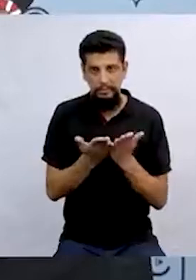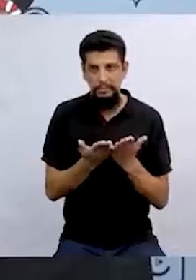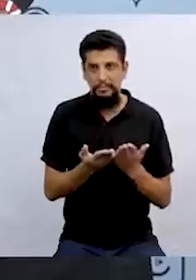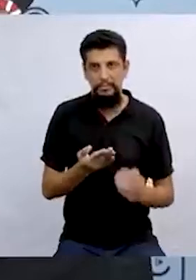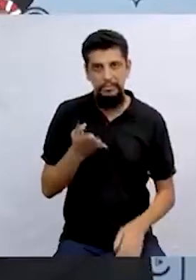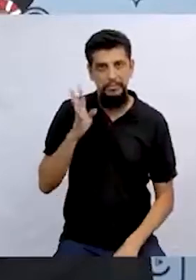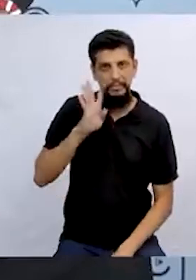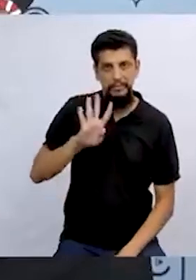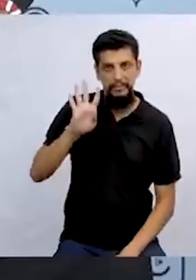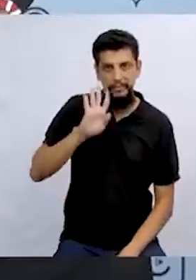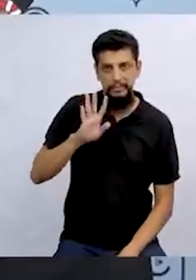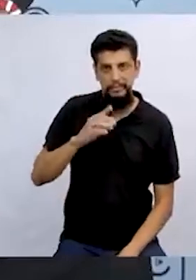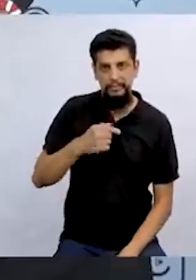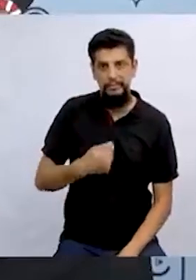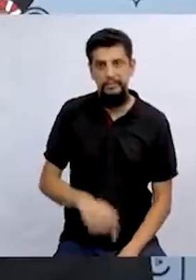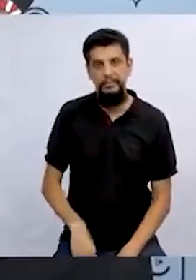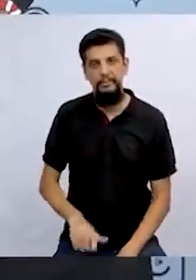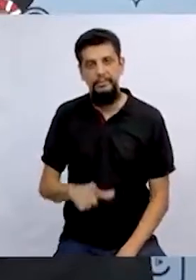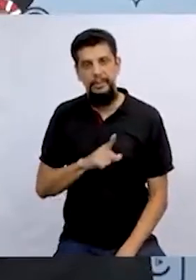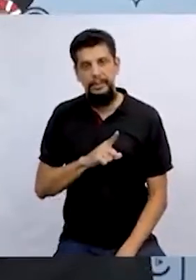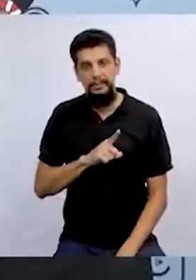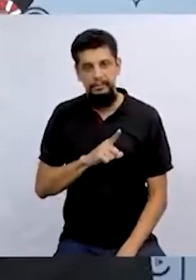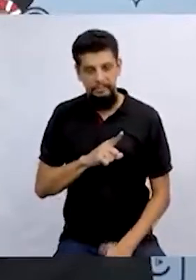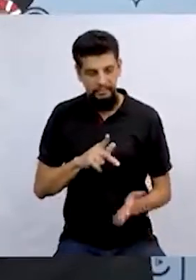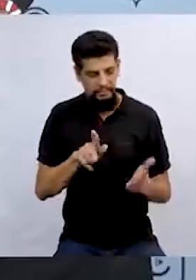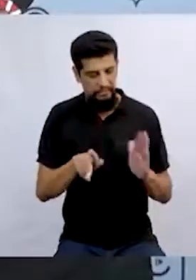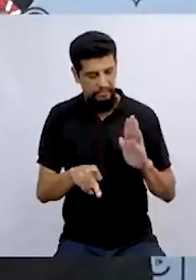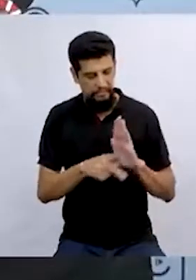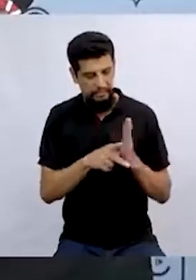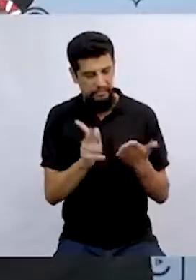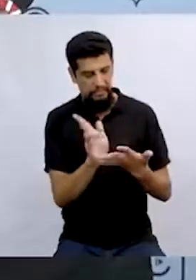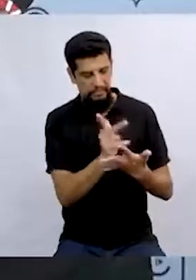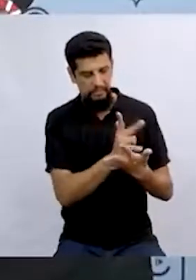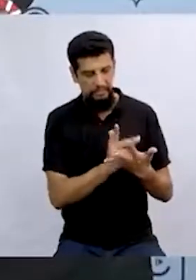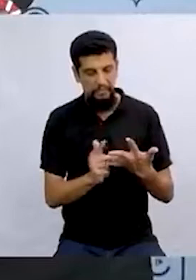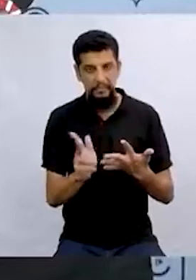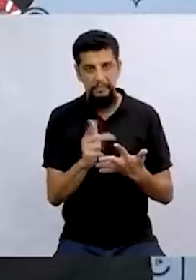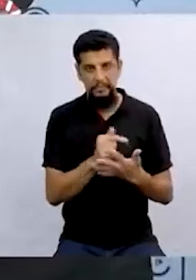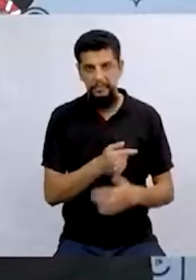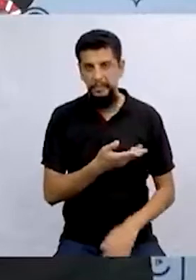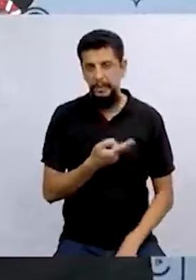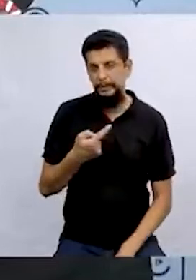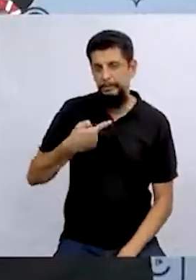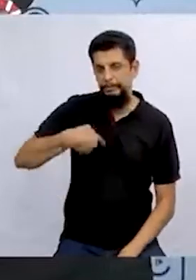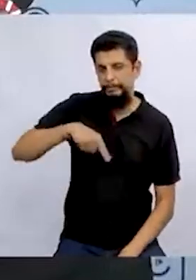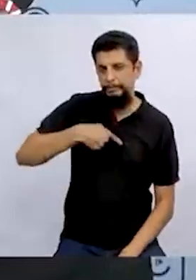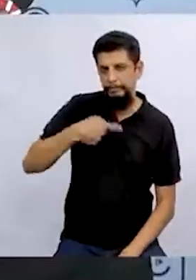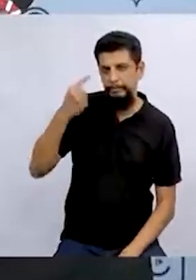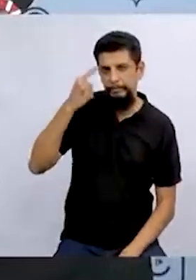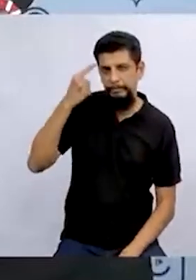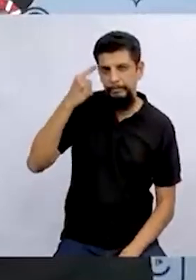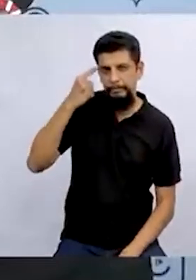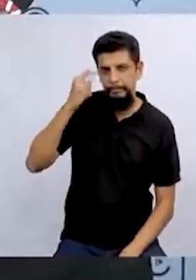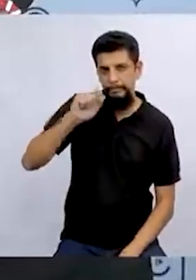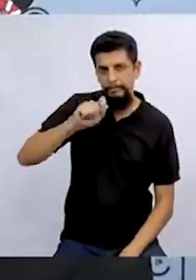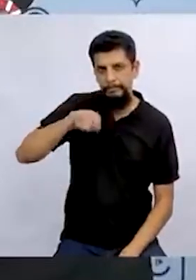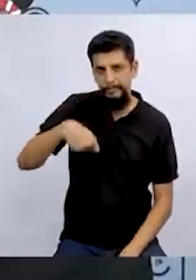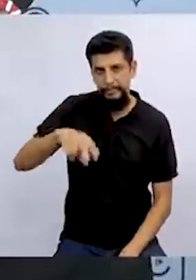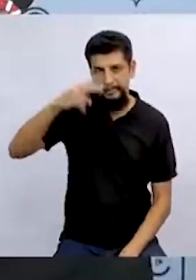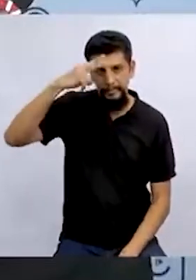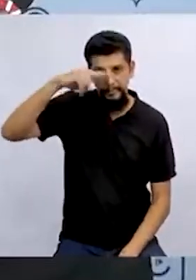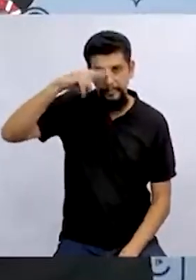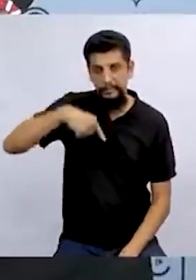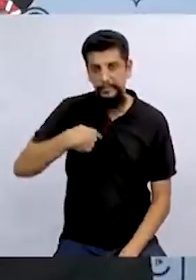também é muito legal a gente ter a nossa própria representação. Para a gente pensar um pouquinho mais sobre a